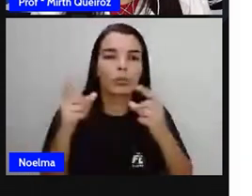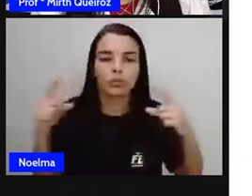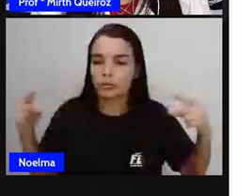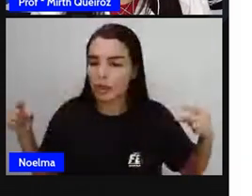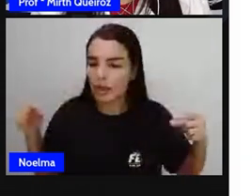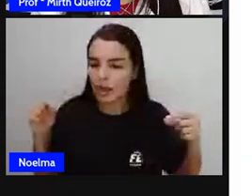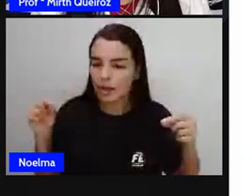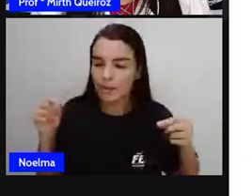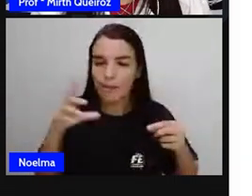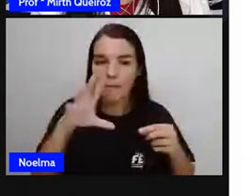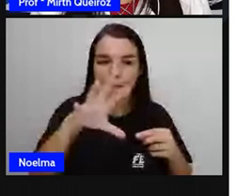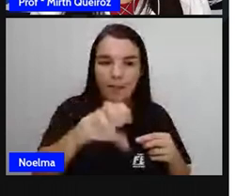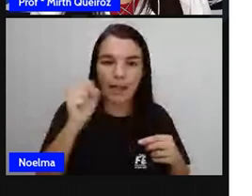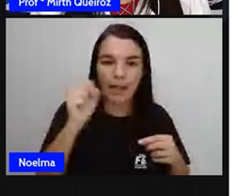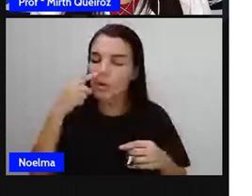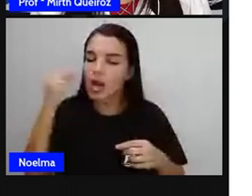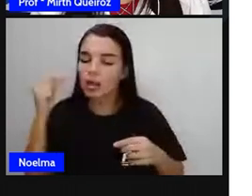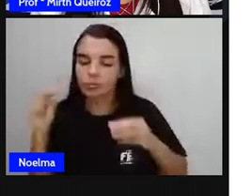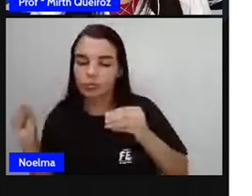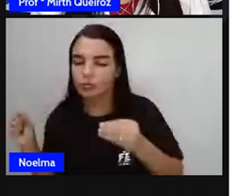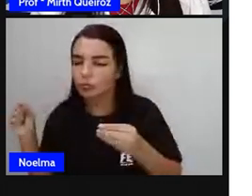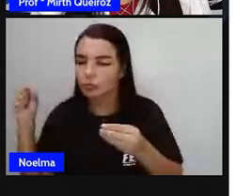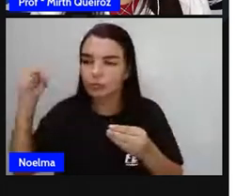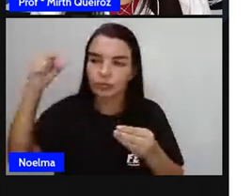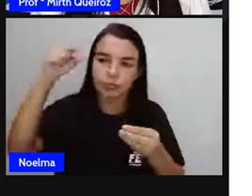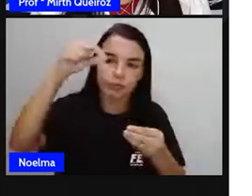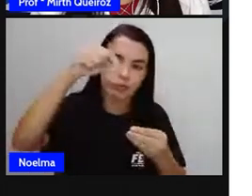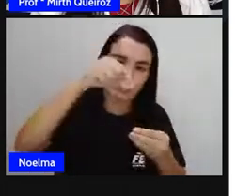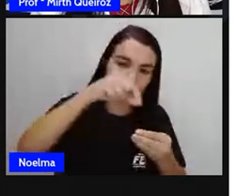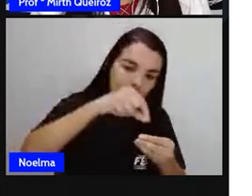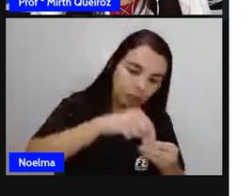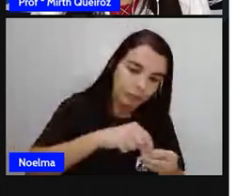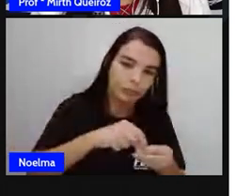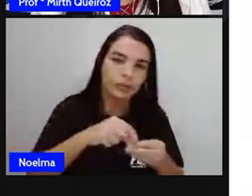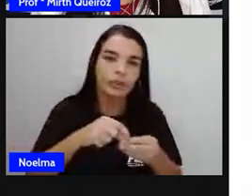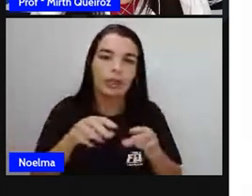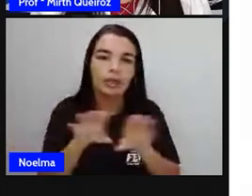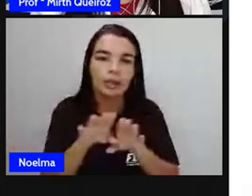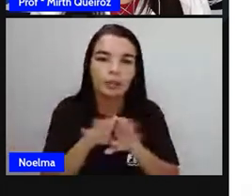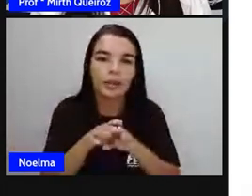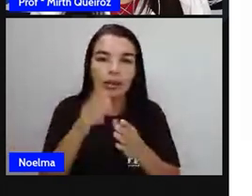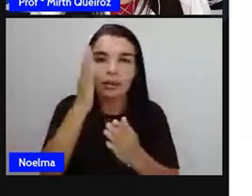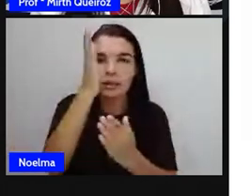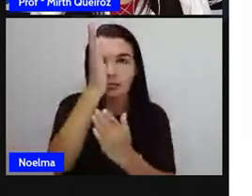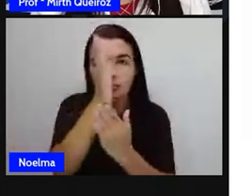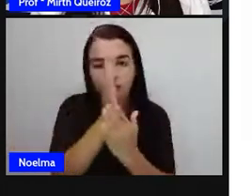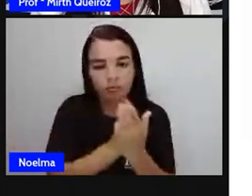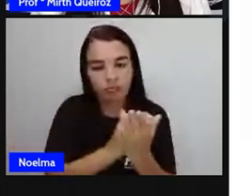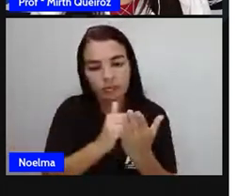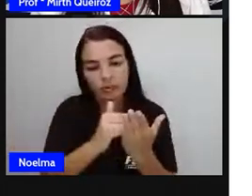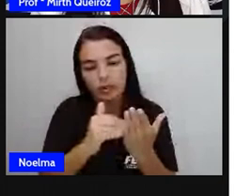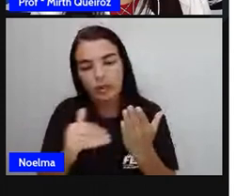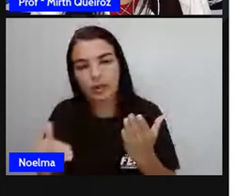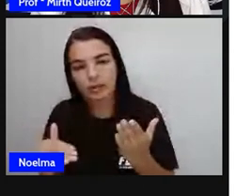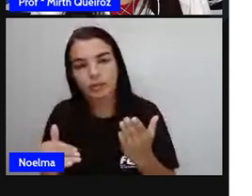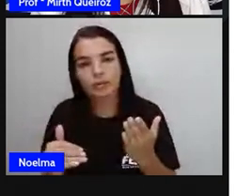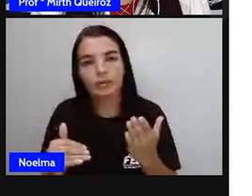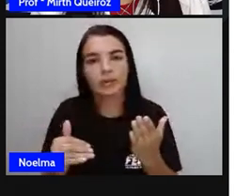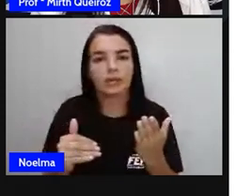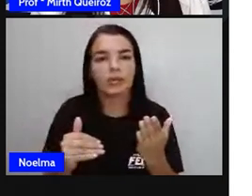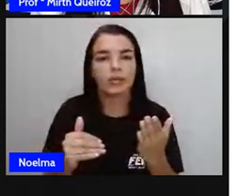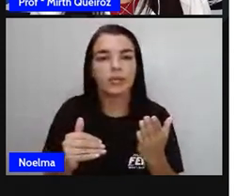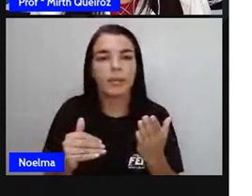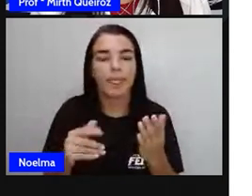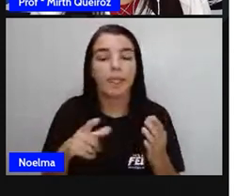para levá-lo até a carne? Utilizando o caminho mais curto, Você deve passar por todas as